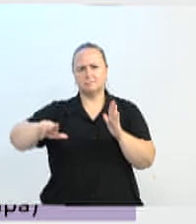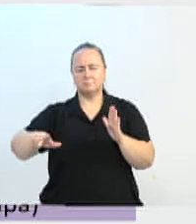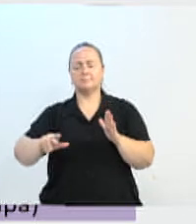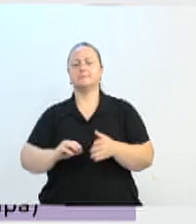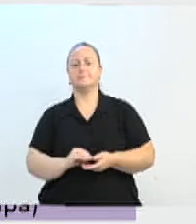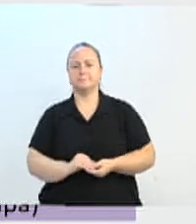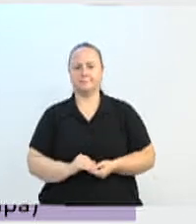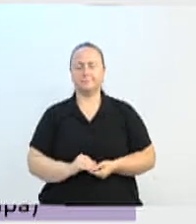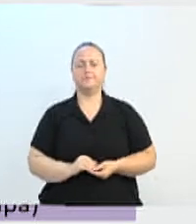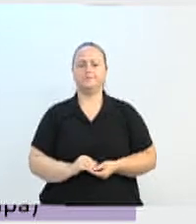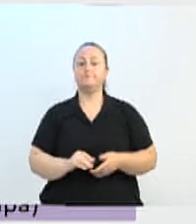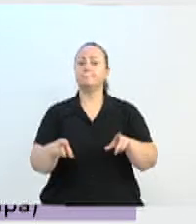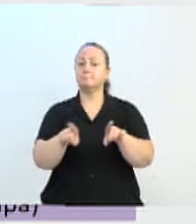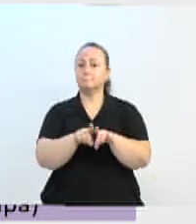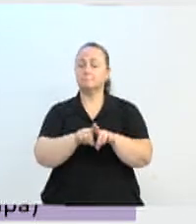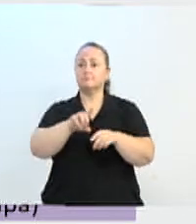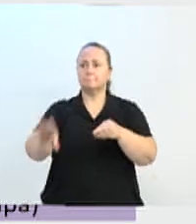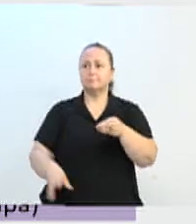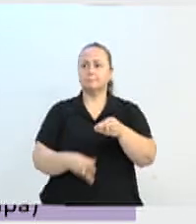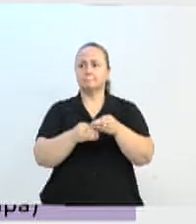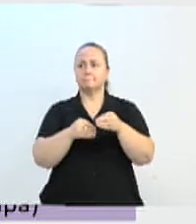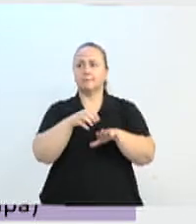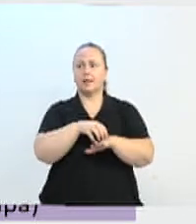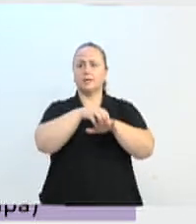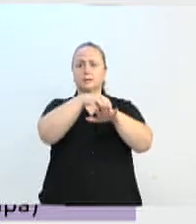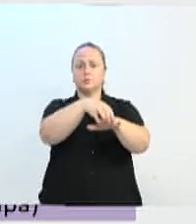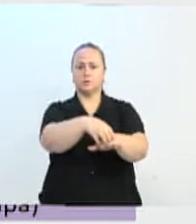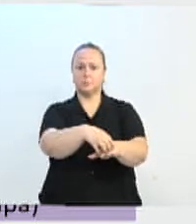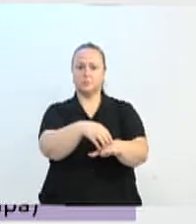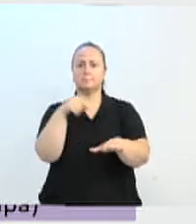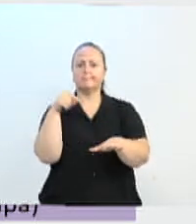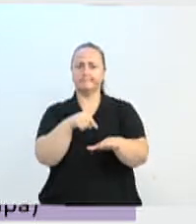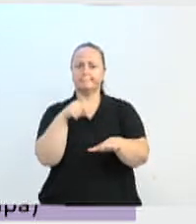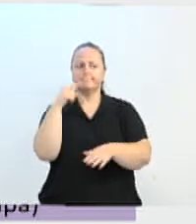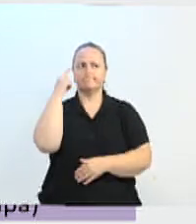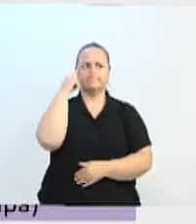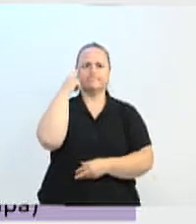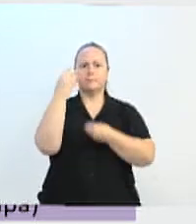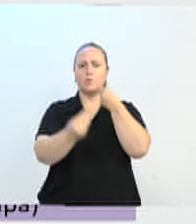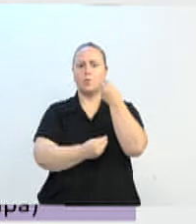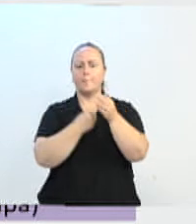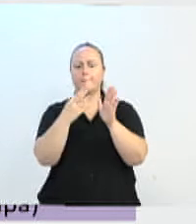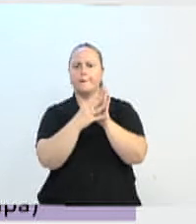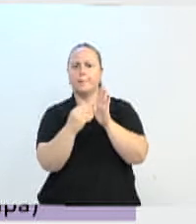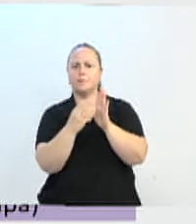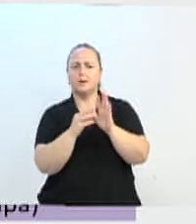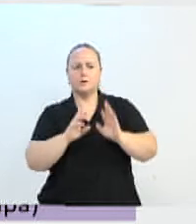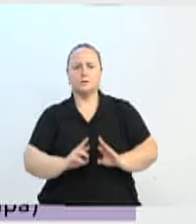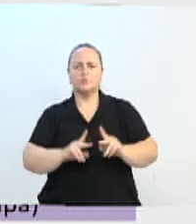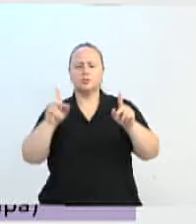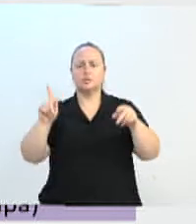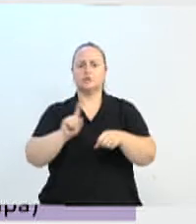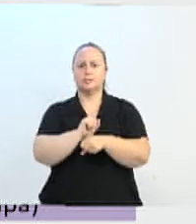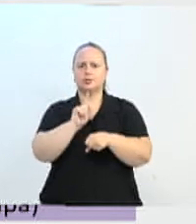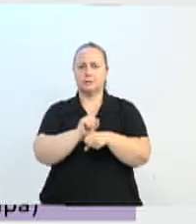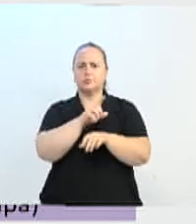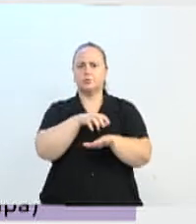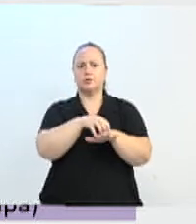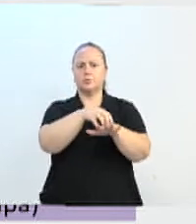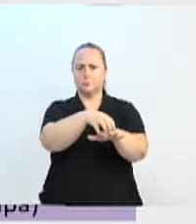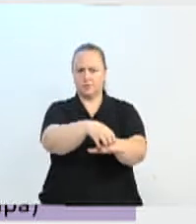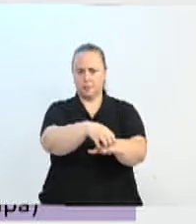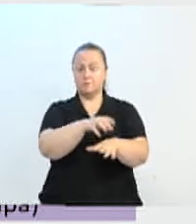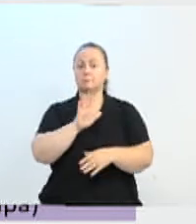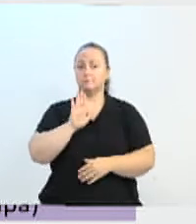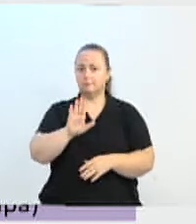Além disso, incluímos aqui o turismo, que eu acho que a gente tem que pensar fortemente em modelos diferentes aqui de gestão do nosso turismo, e